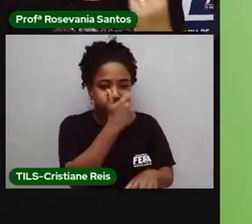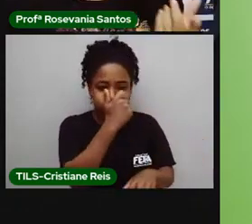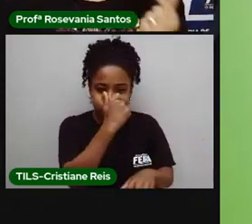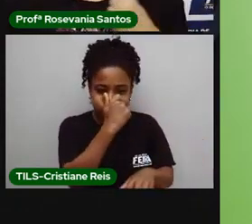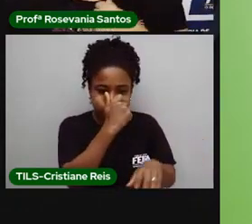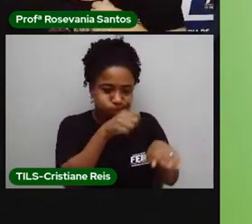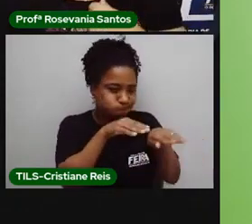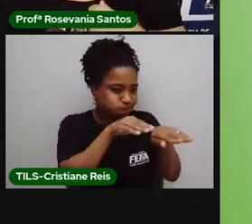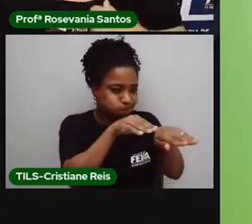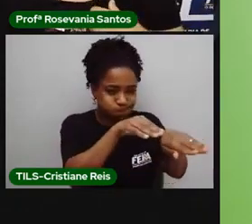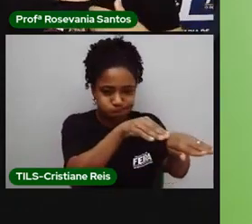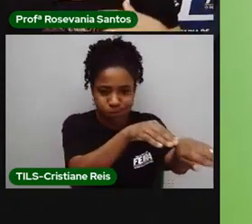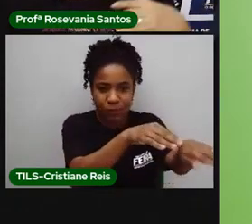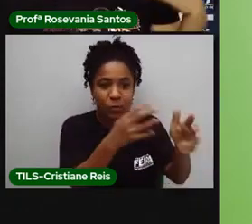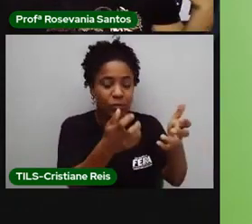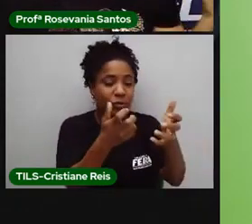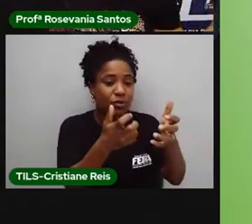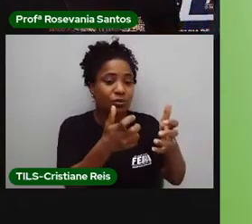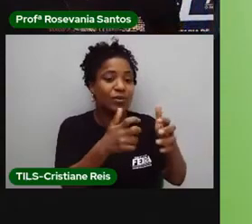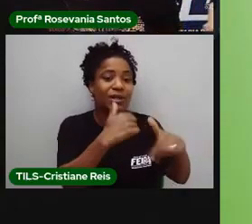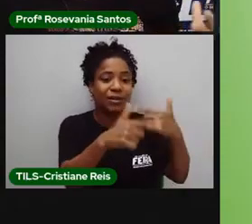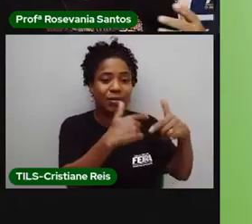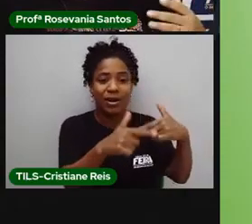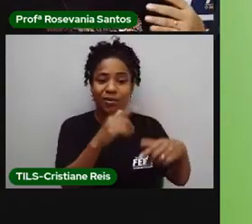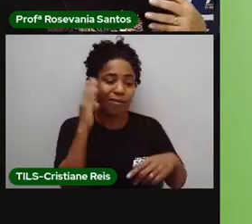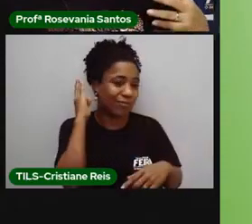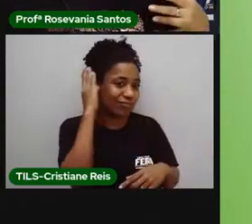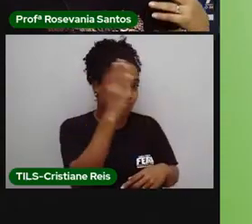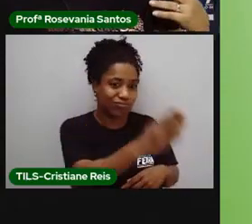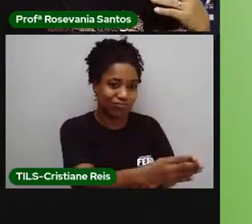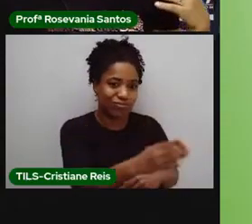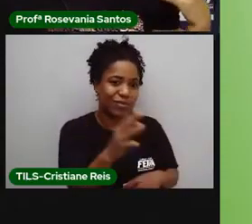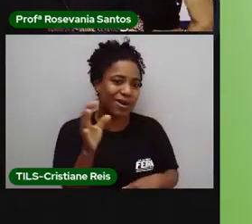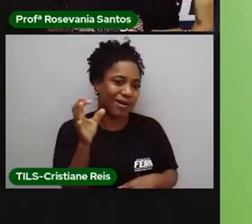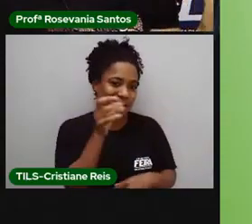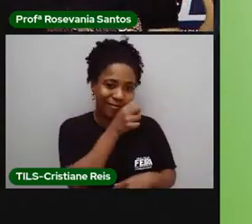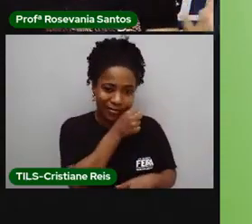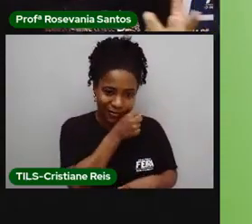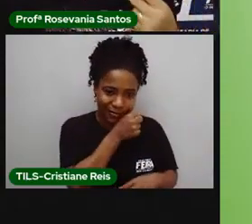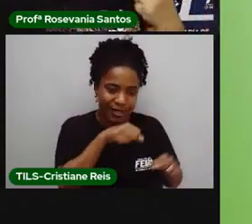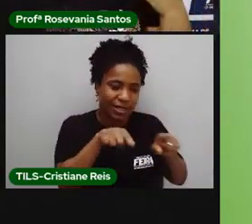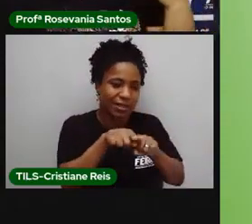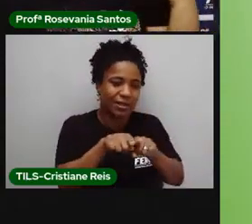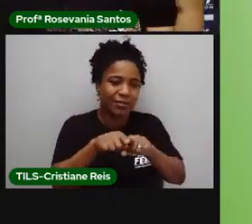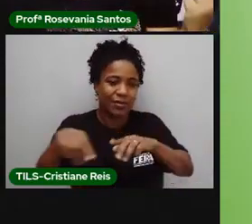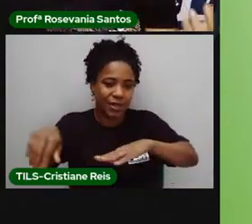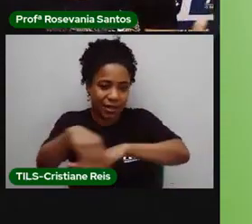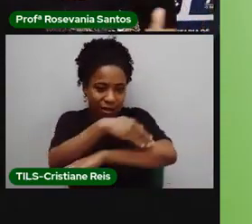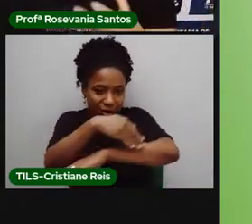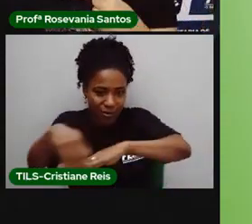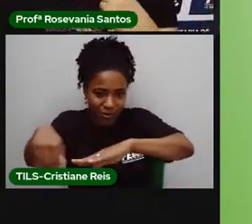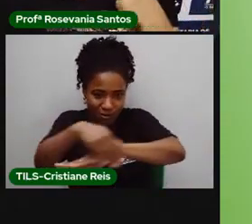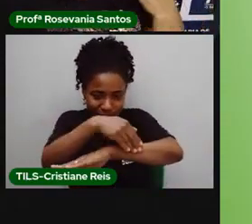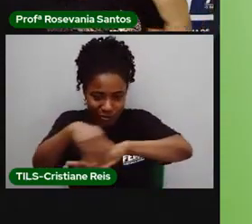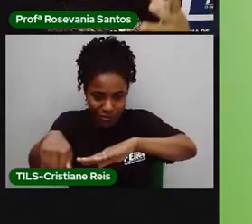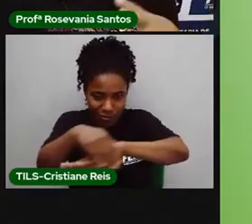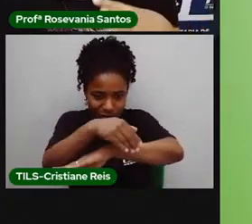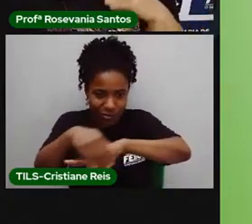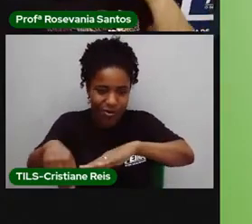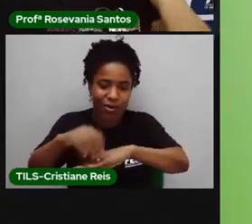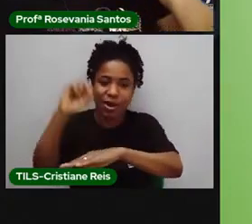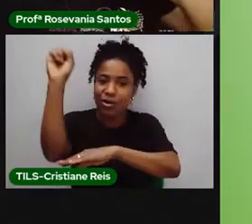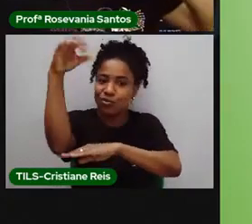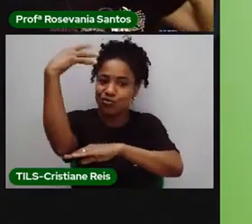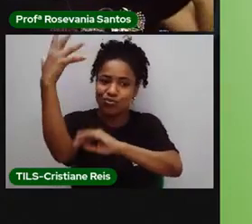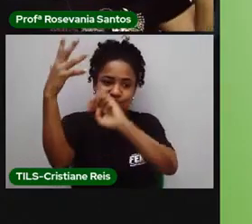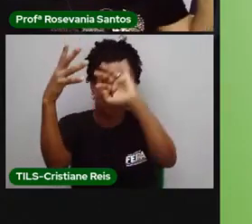carro pra chegar mais rápido no seu trabalho. Vou perceber que as ruas vão ser mais pavimentadas, vão ser mais iluminadas.